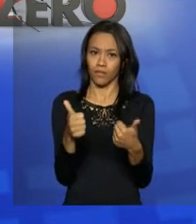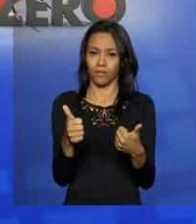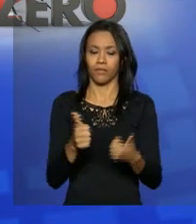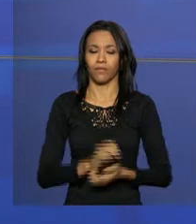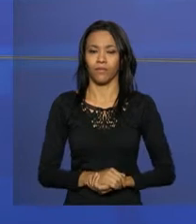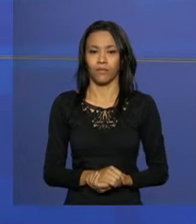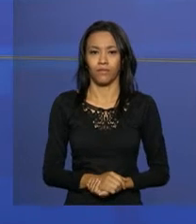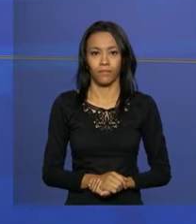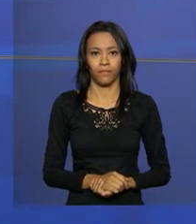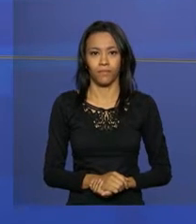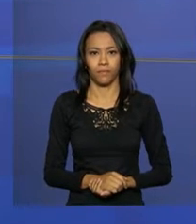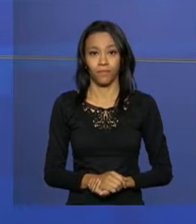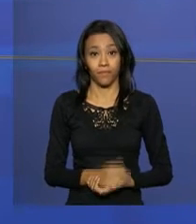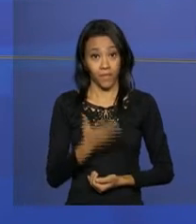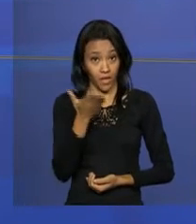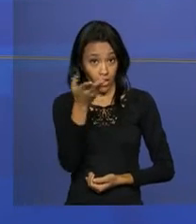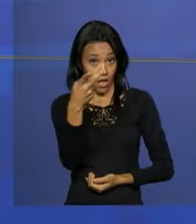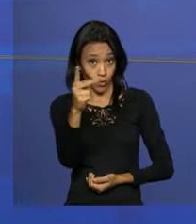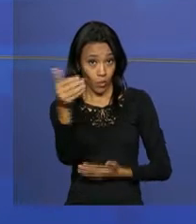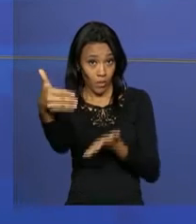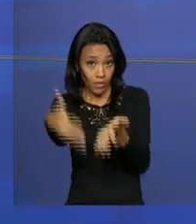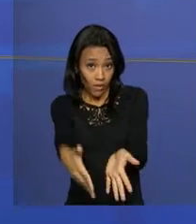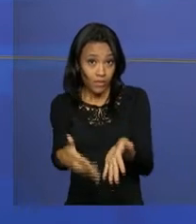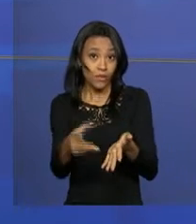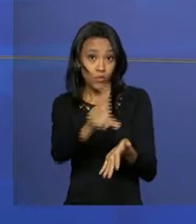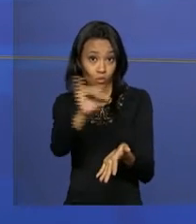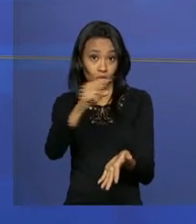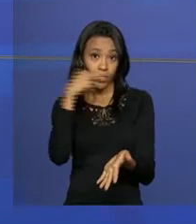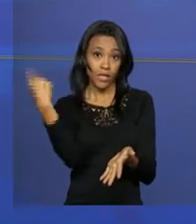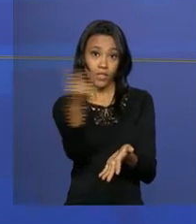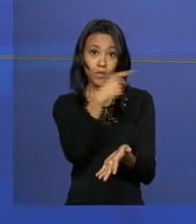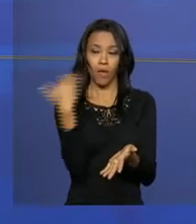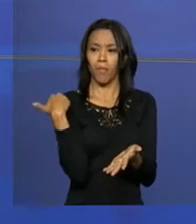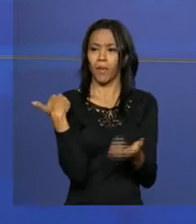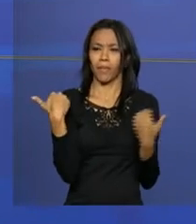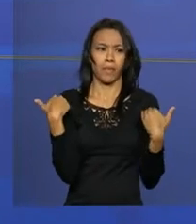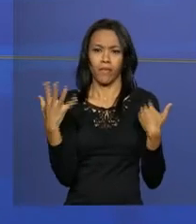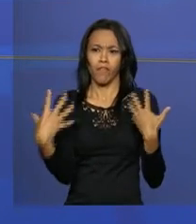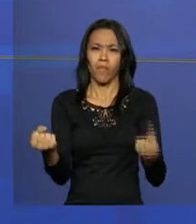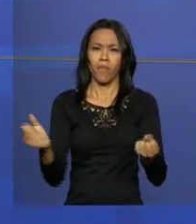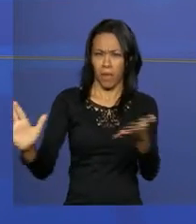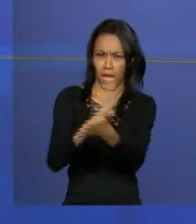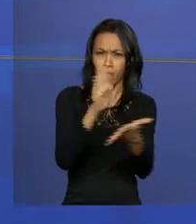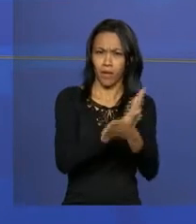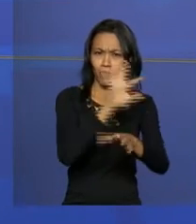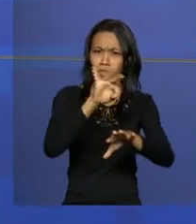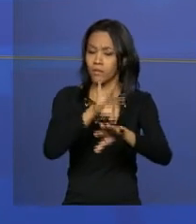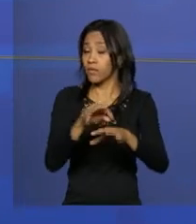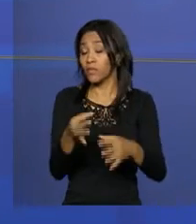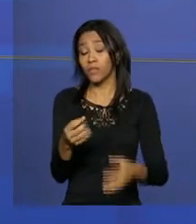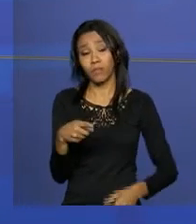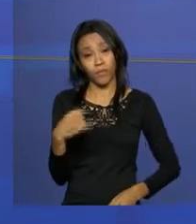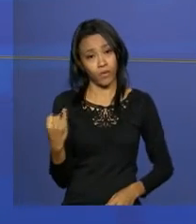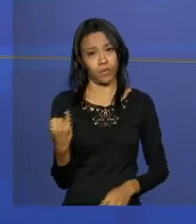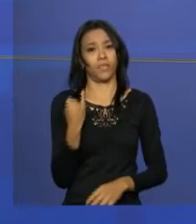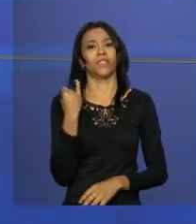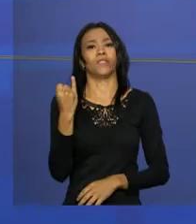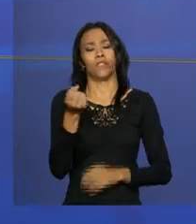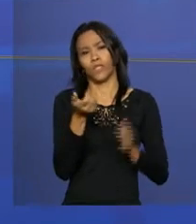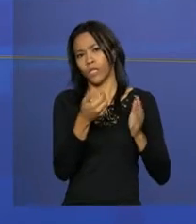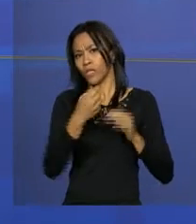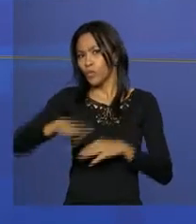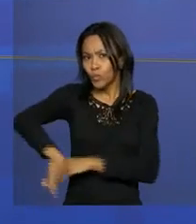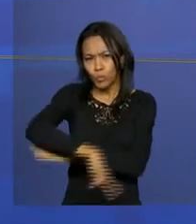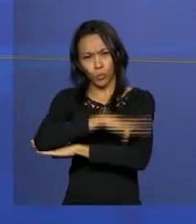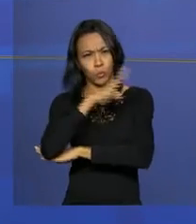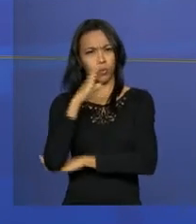muito boa. E a sua participação no Dia Nacional de Mobilização da Educação contra o Zika é muito importante. Durante todo